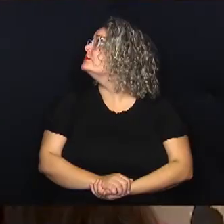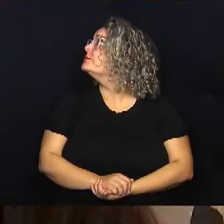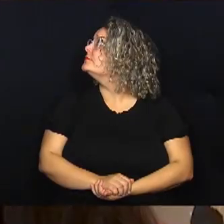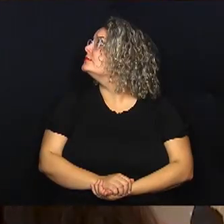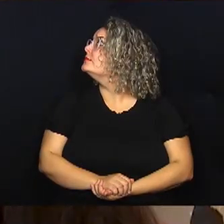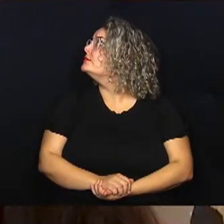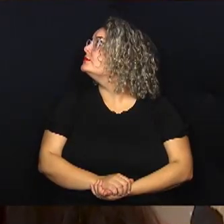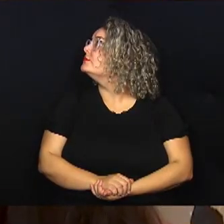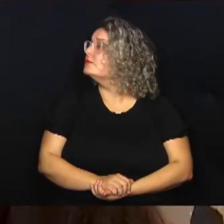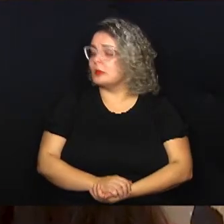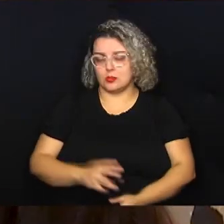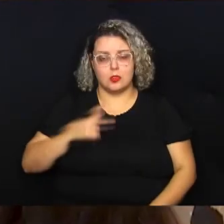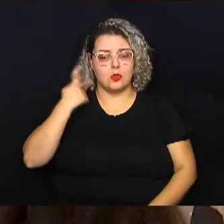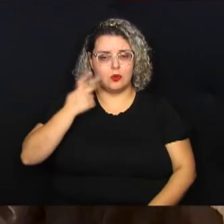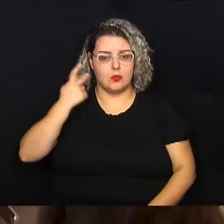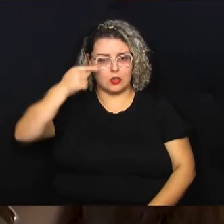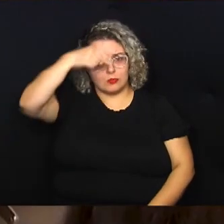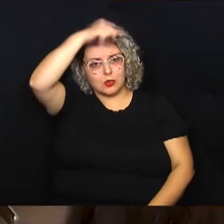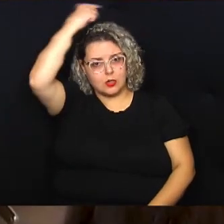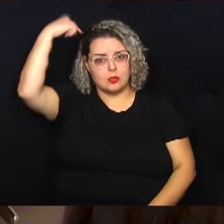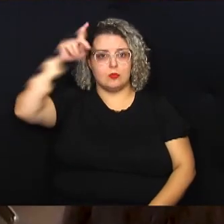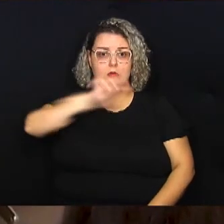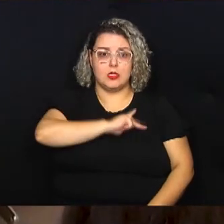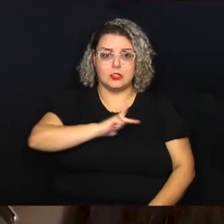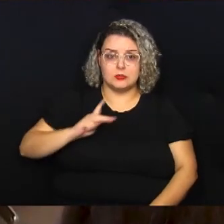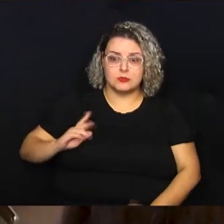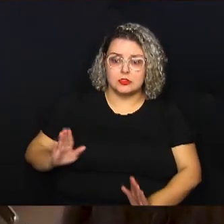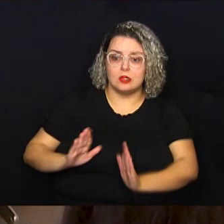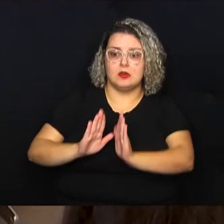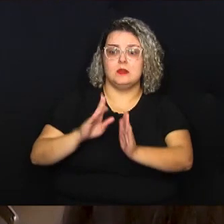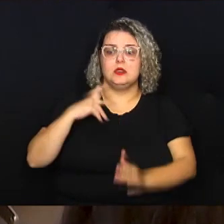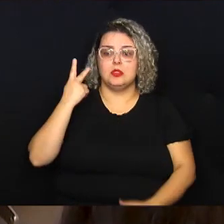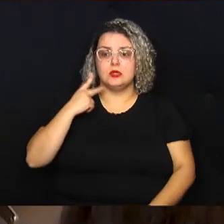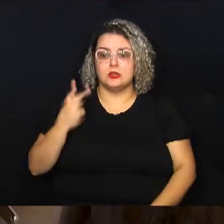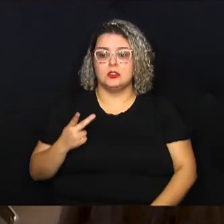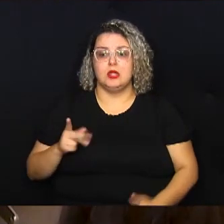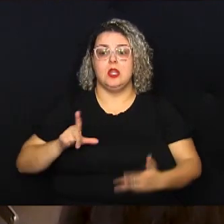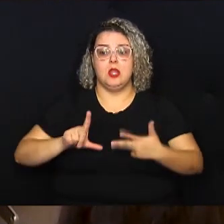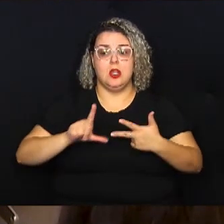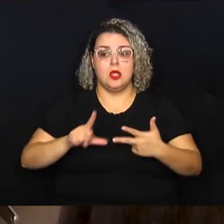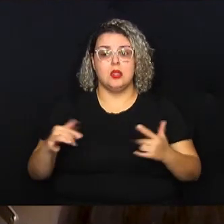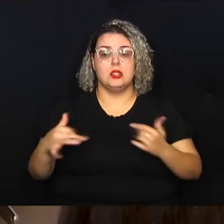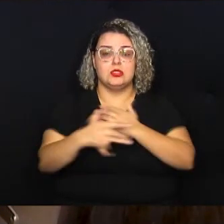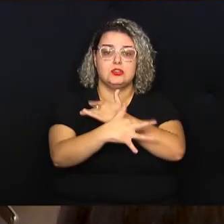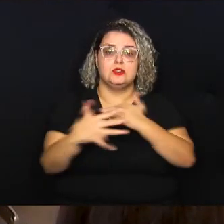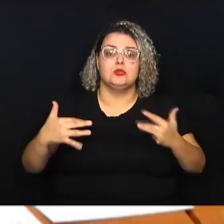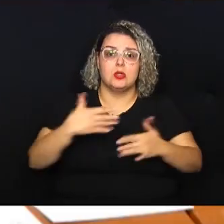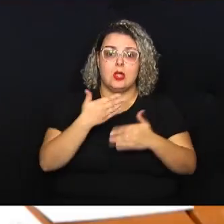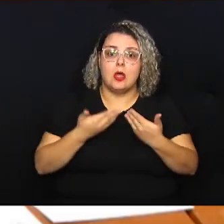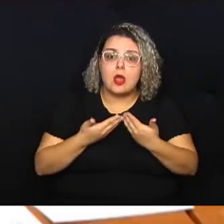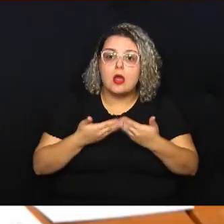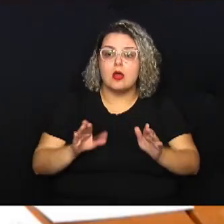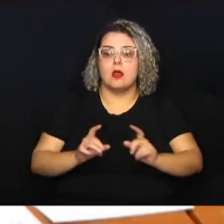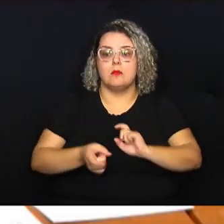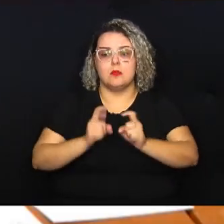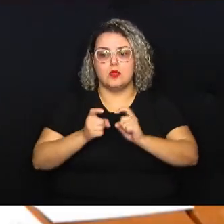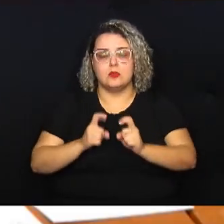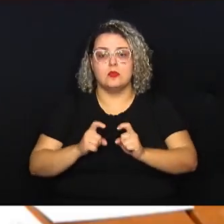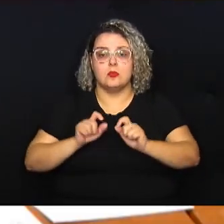O vereador Paulo Gaspar, presidente da Frente Parlamentar da Legislação Urbana, abriu a reunião